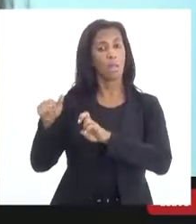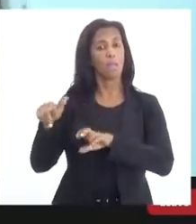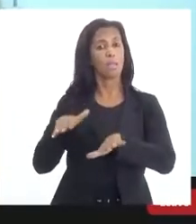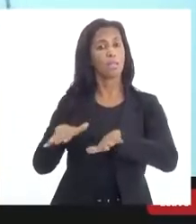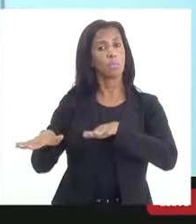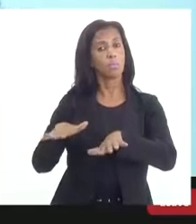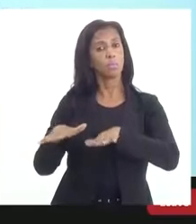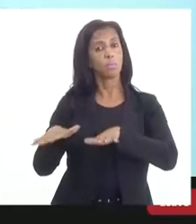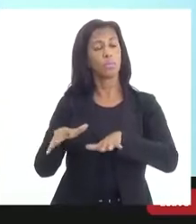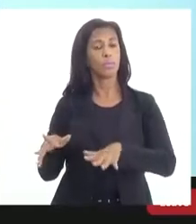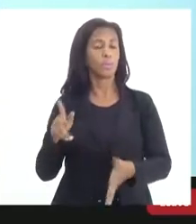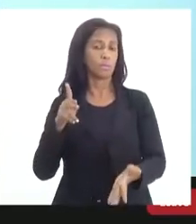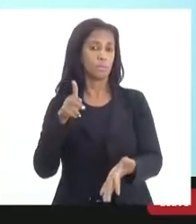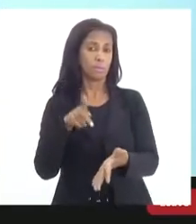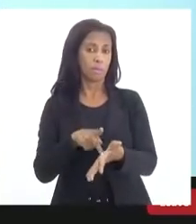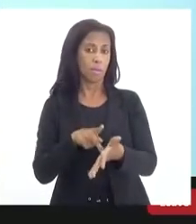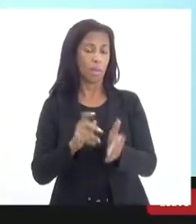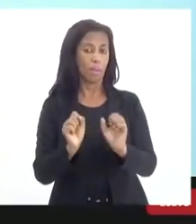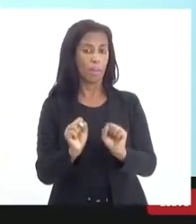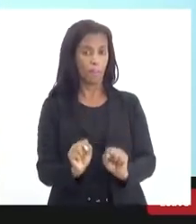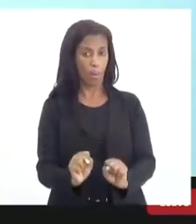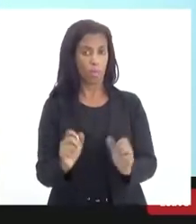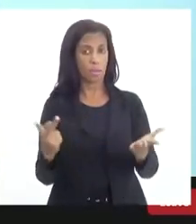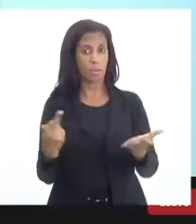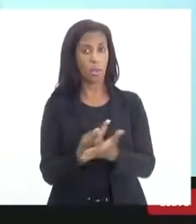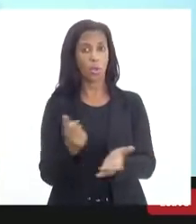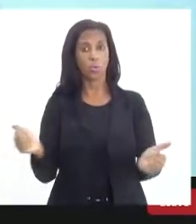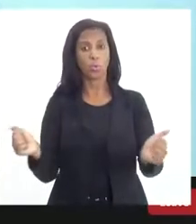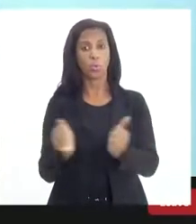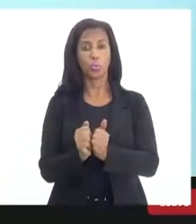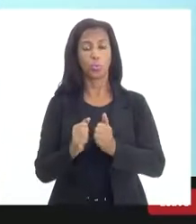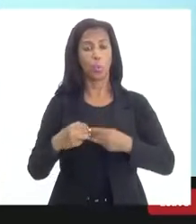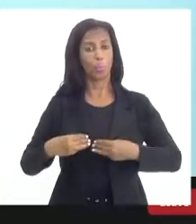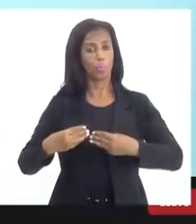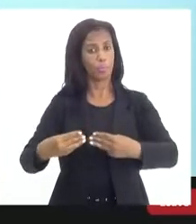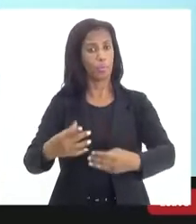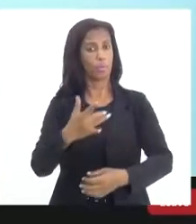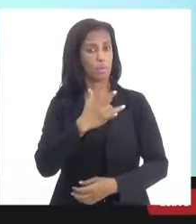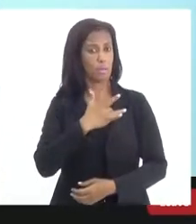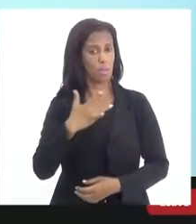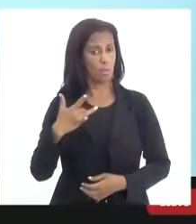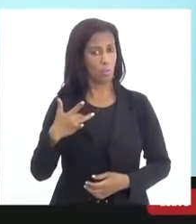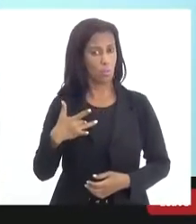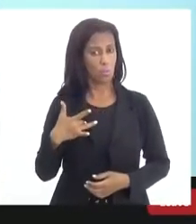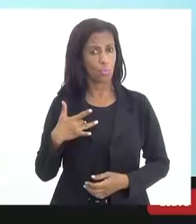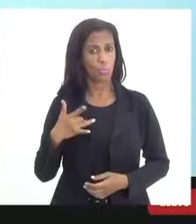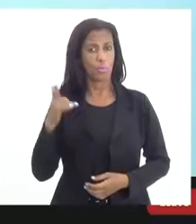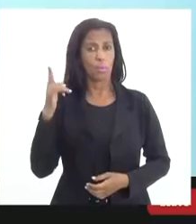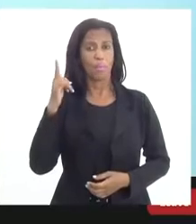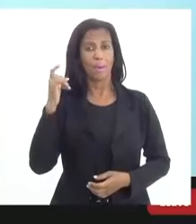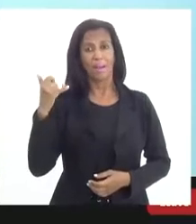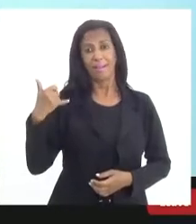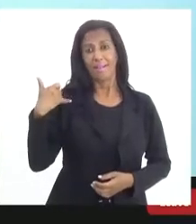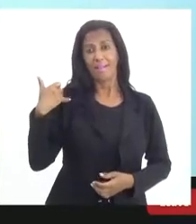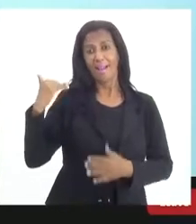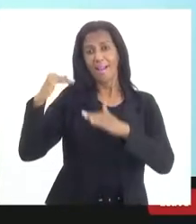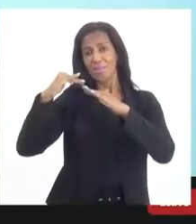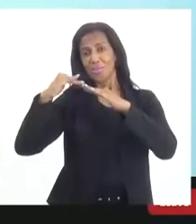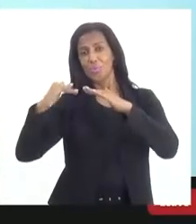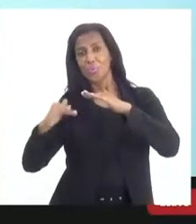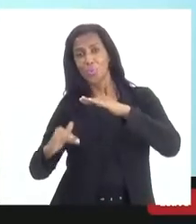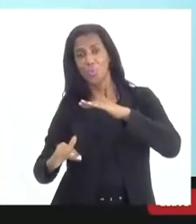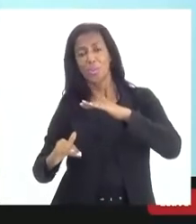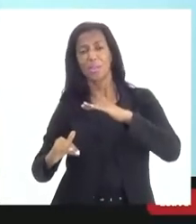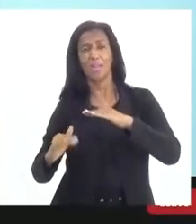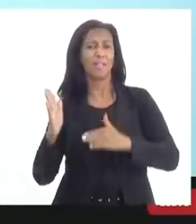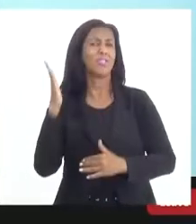movimento, realmente, que possa ser feito junto ao Ministério da Saúde para que possa baixar essa faixa etária. A gente sabe que demorou muito